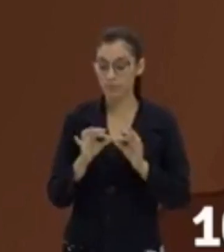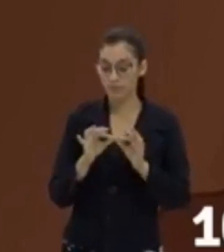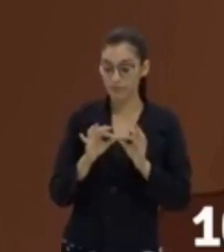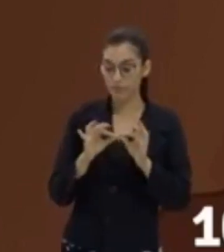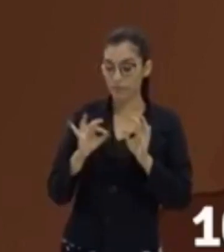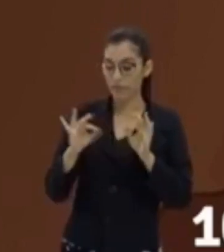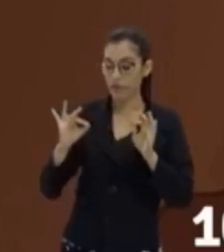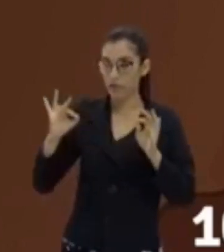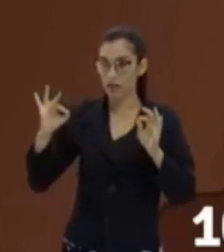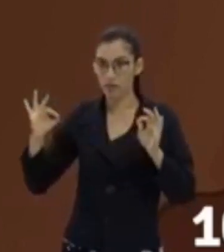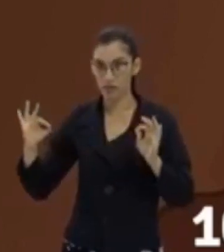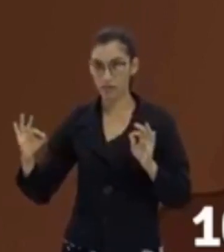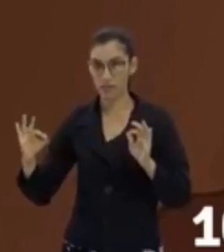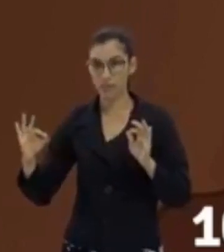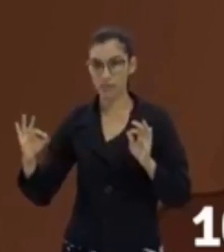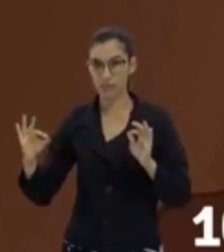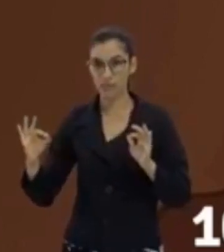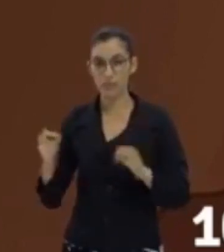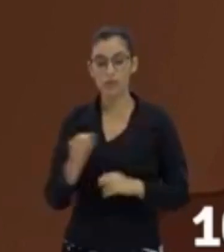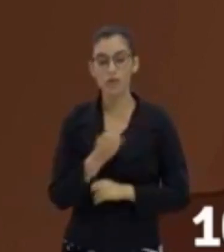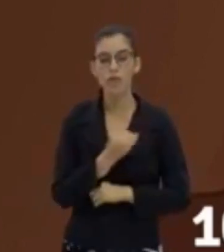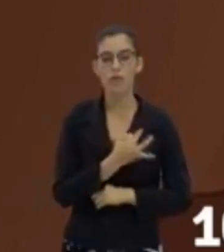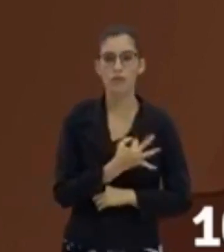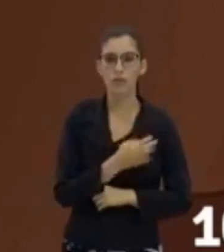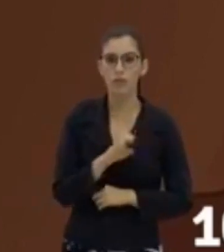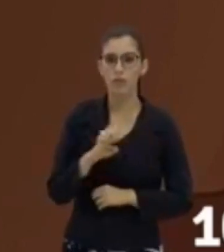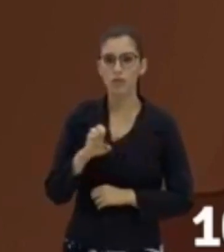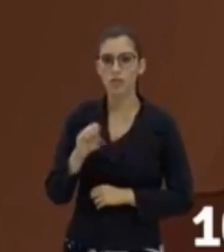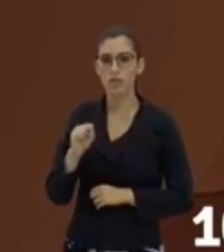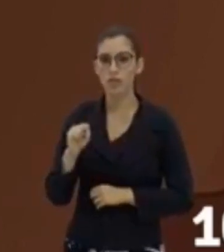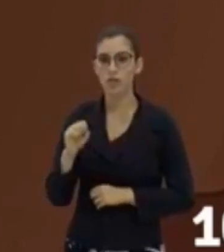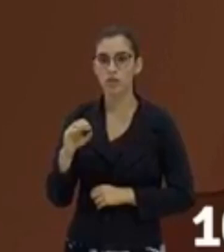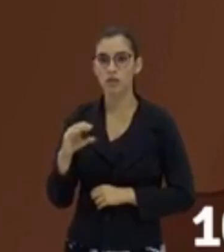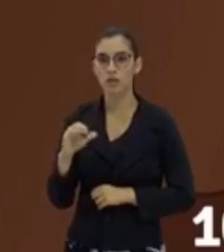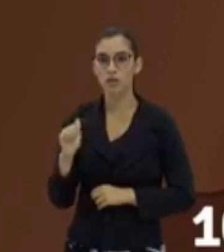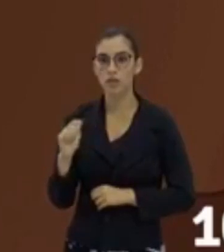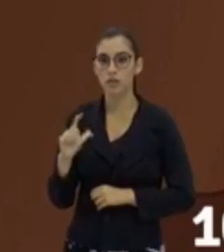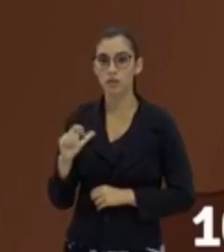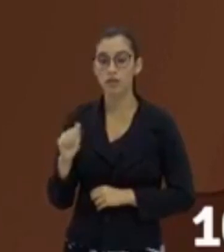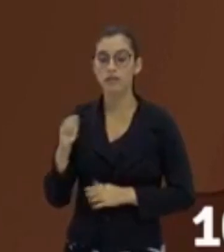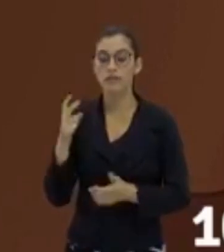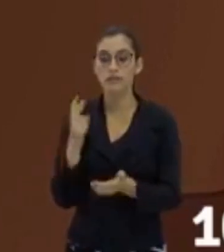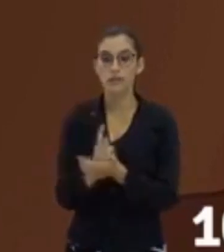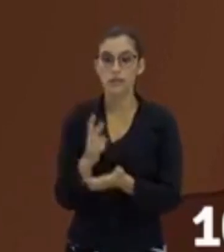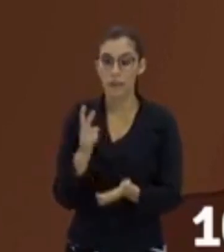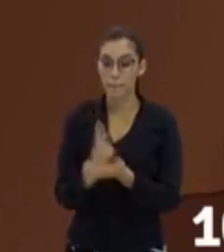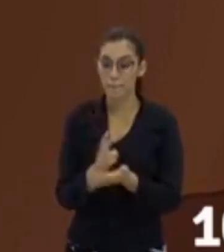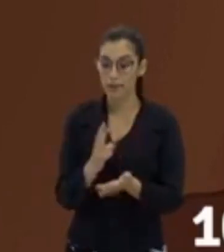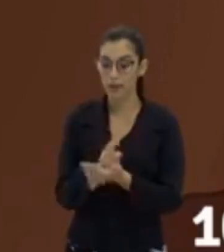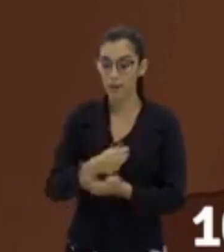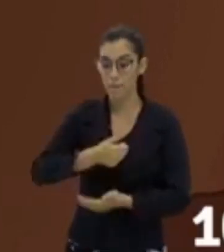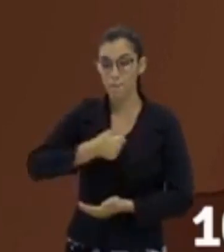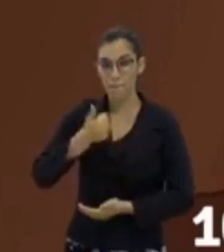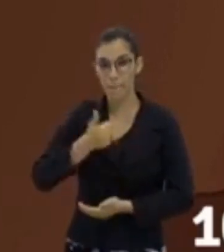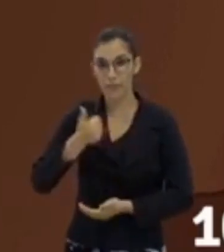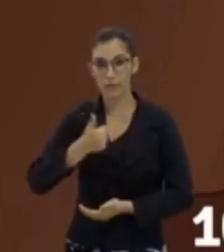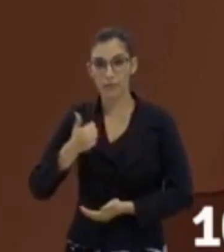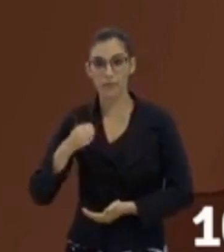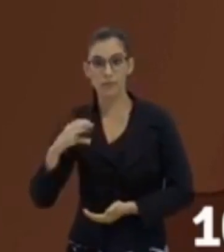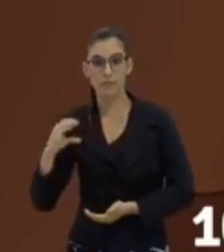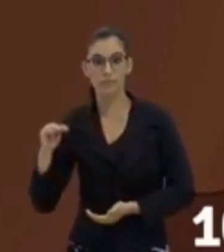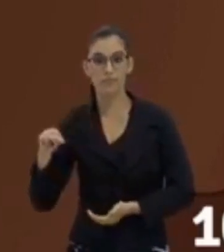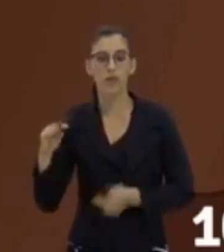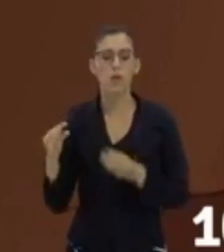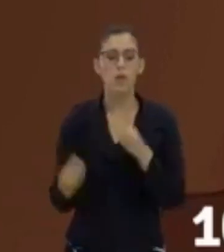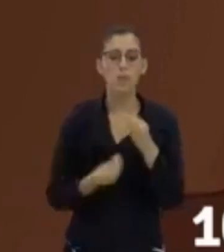régua, e o valor da escala está sempre no primeiro centímetro. Ah, como é que eu